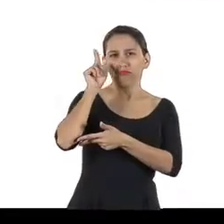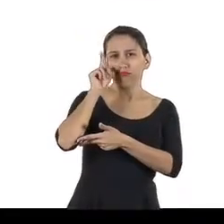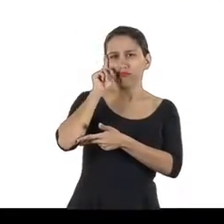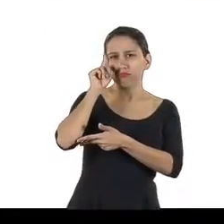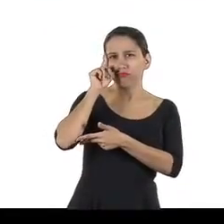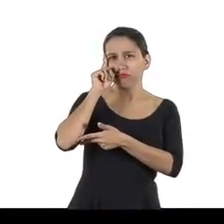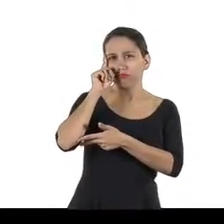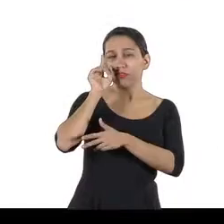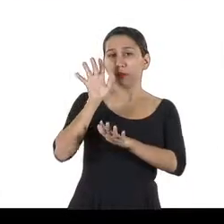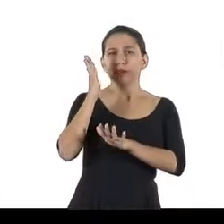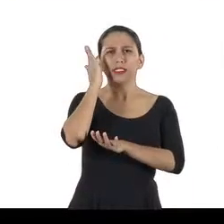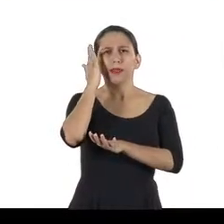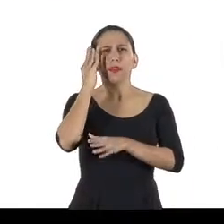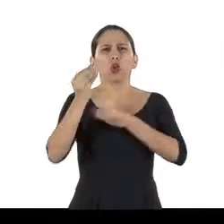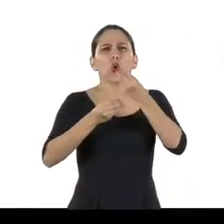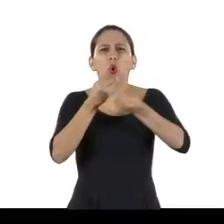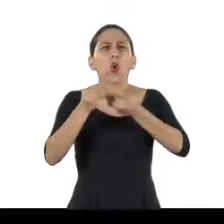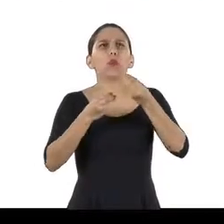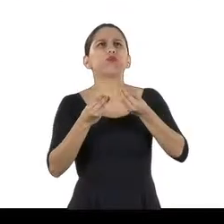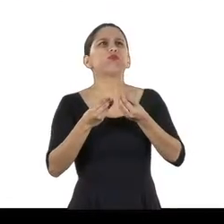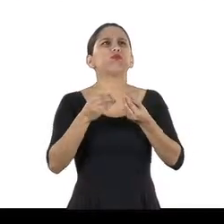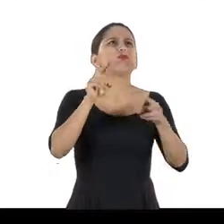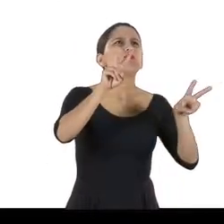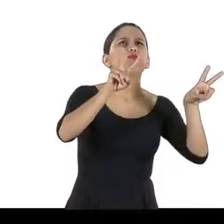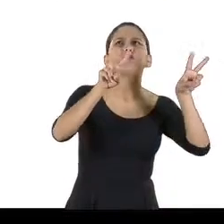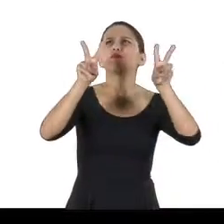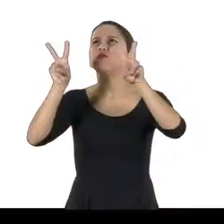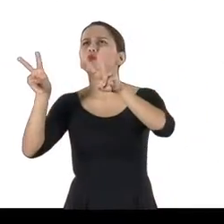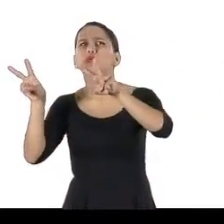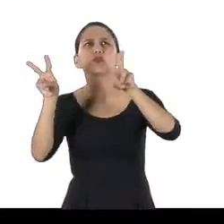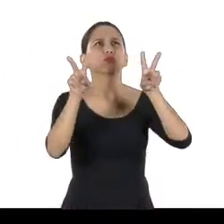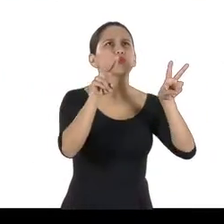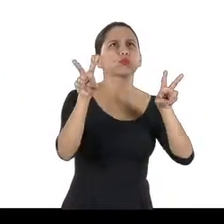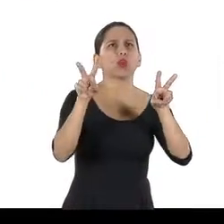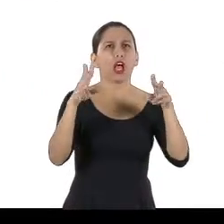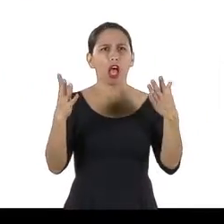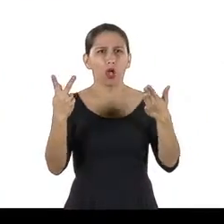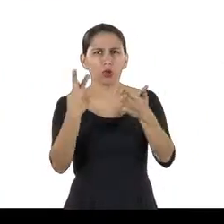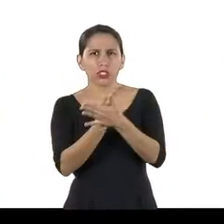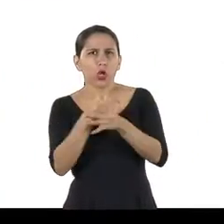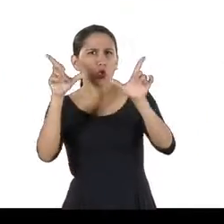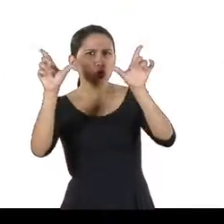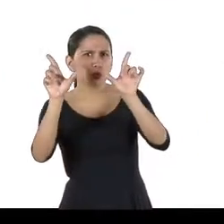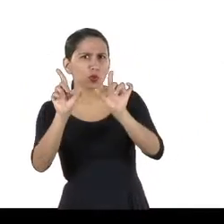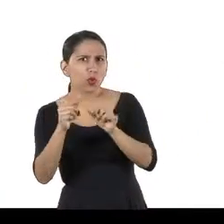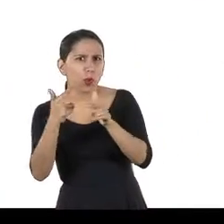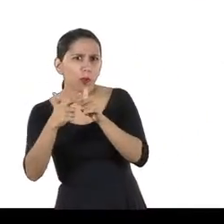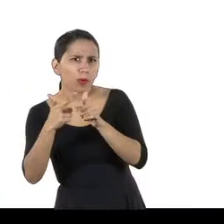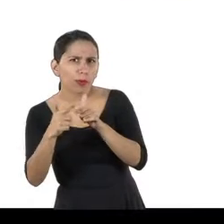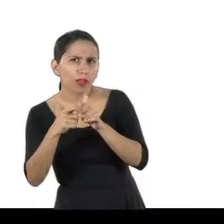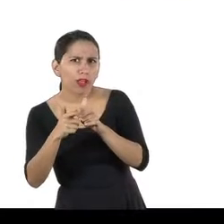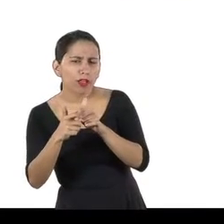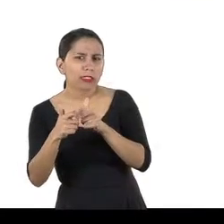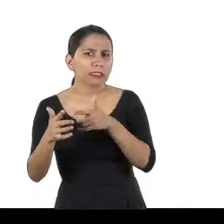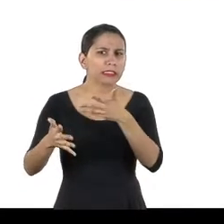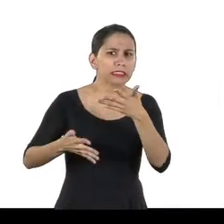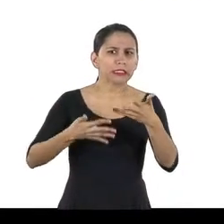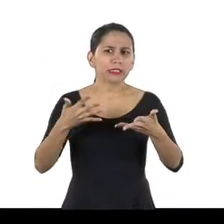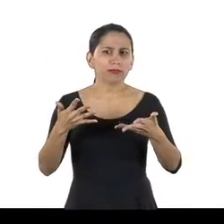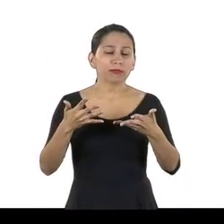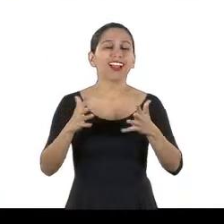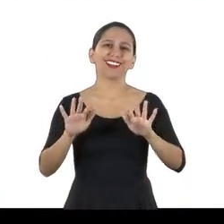que nível está a emissão de poluentes? Houve redução de acidentes? Então, vai precisar de um plano de ação.